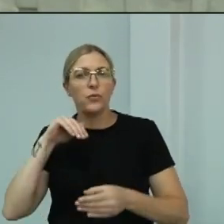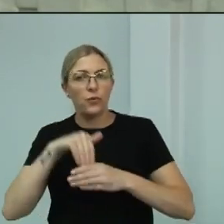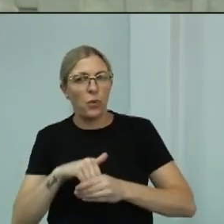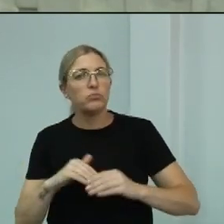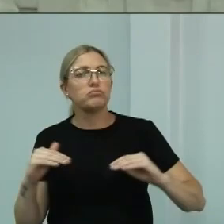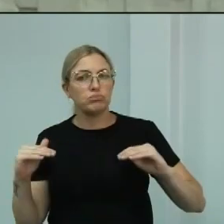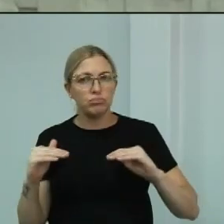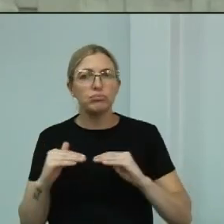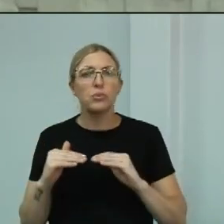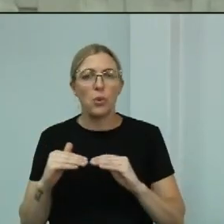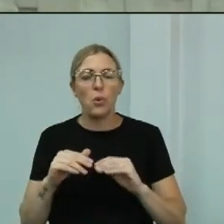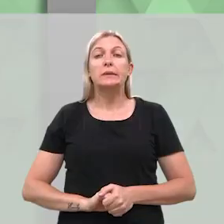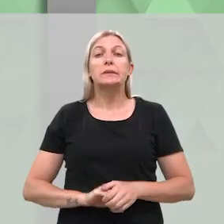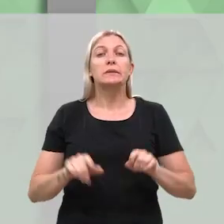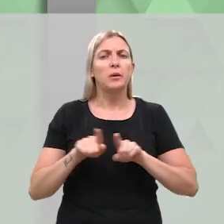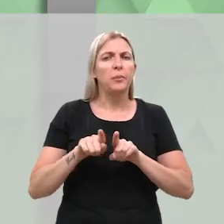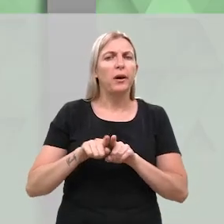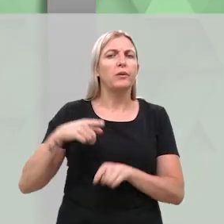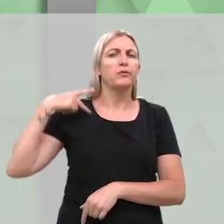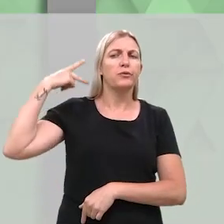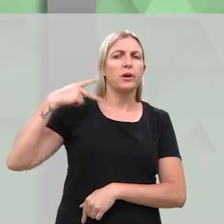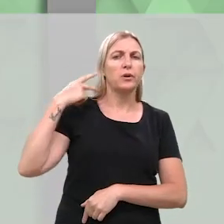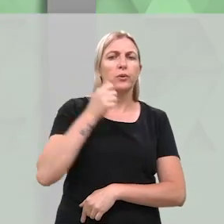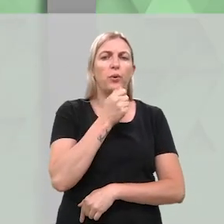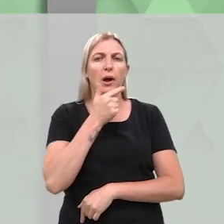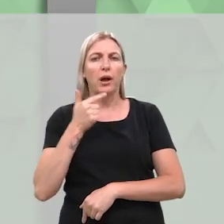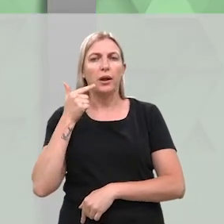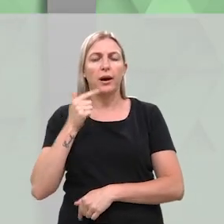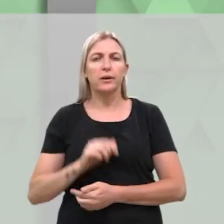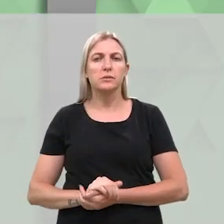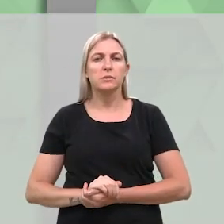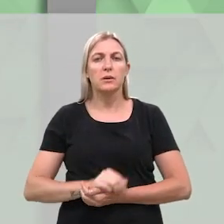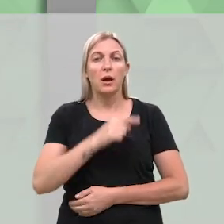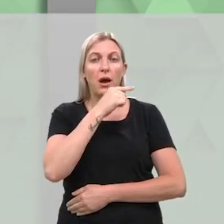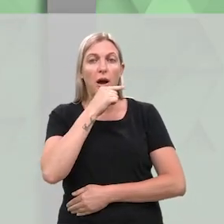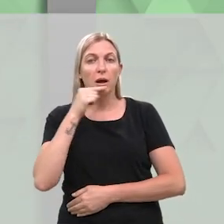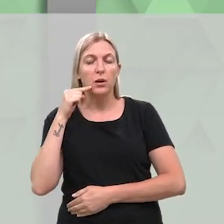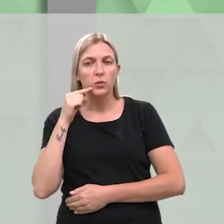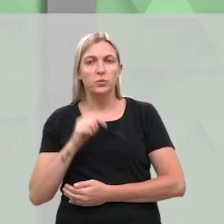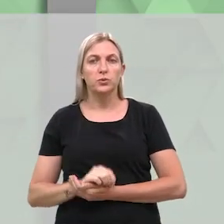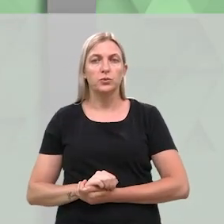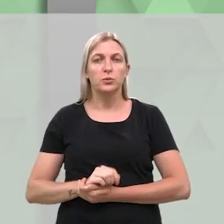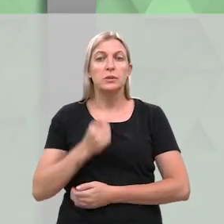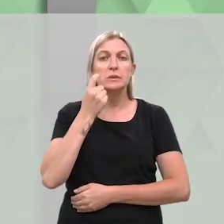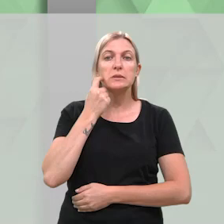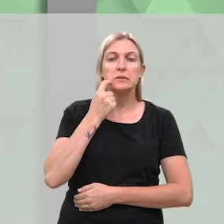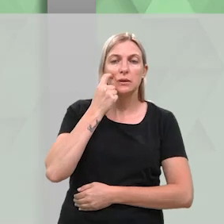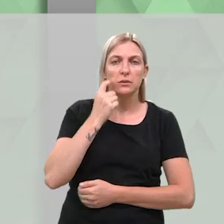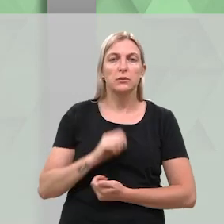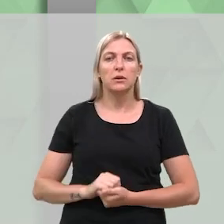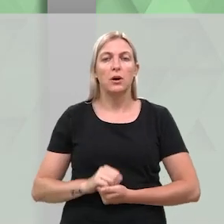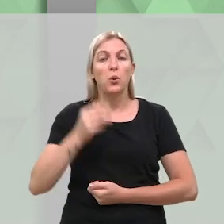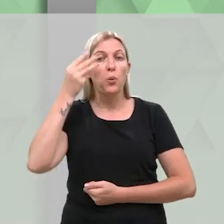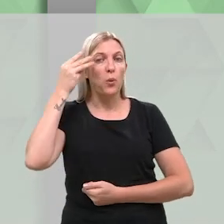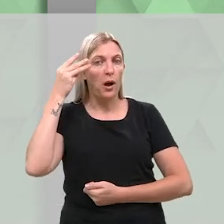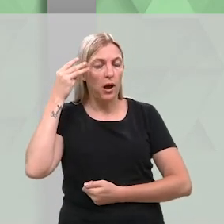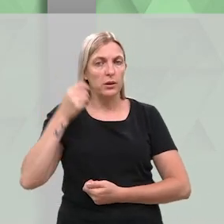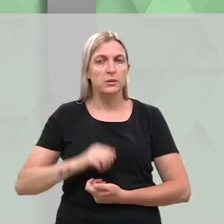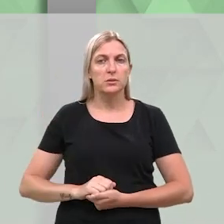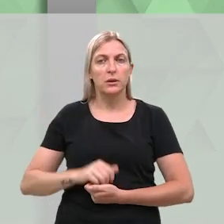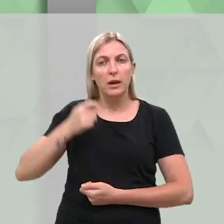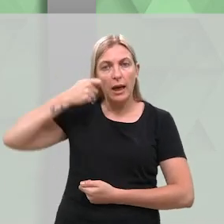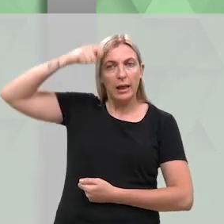possam, irem à Feira do Livro. Na sessão, os vereadores Anaximandro Pessim, Claudemir de Araújo, Sandra Piccoli,